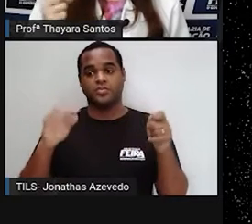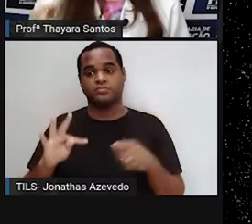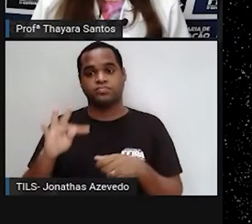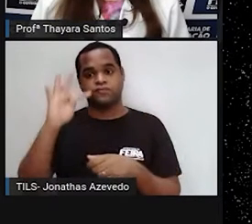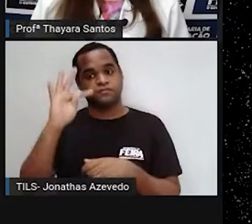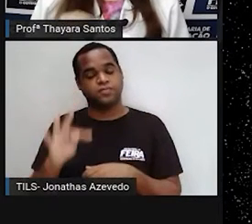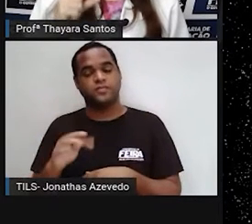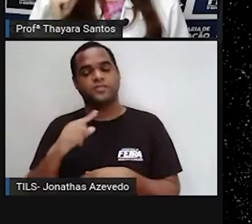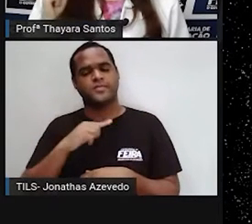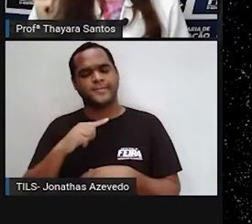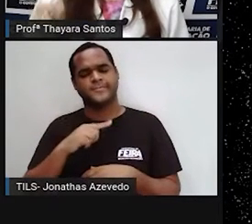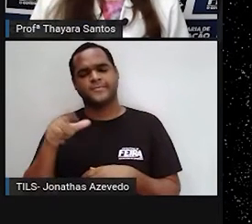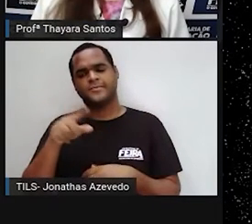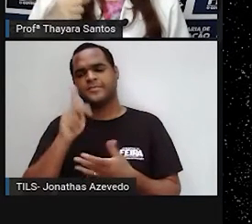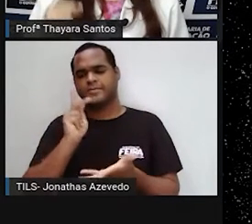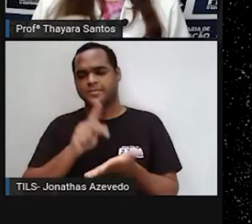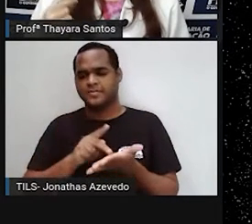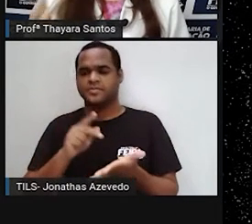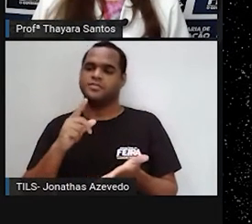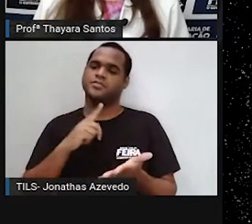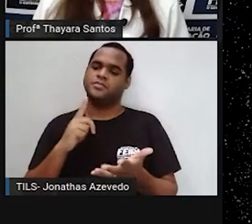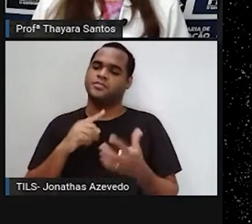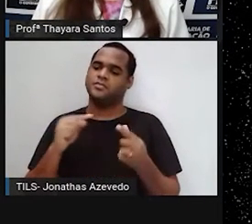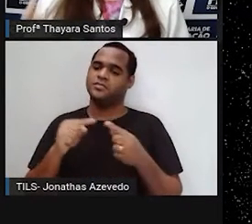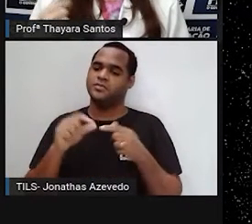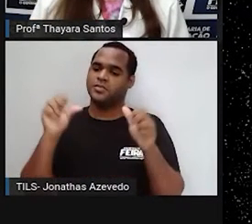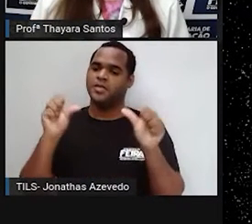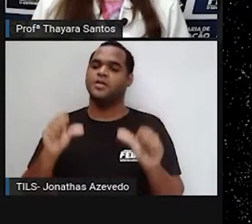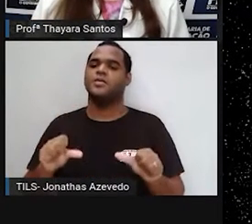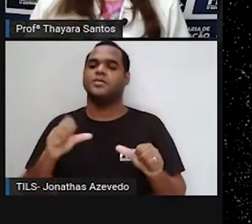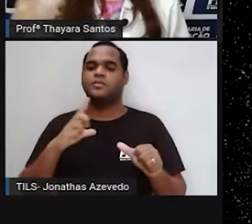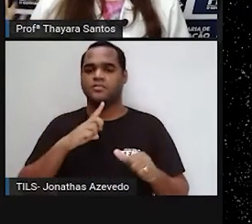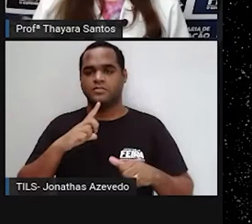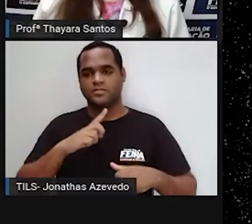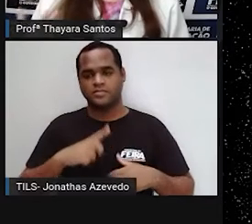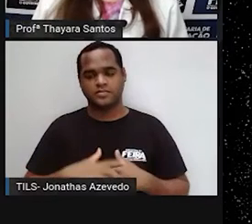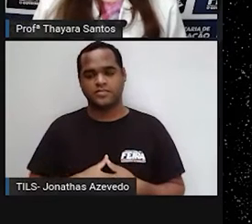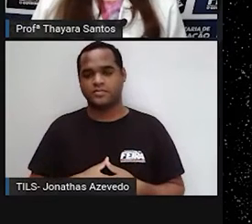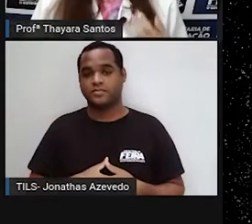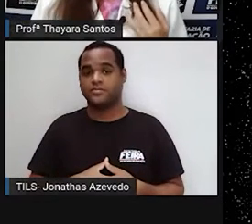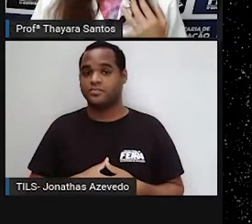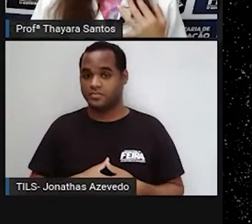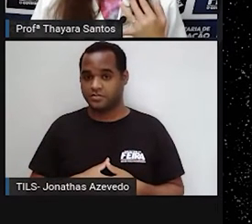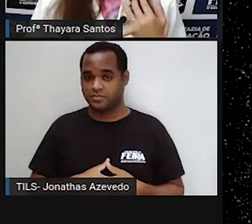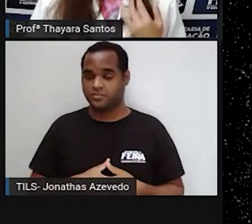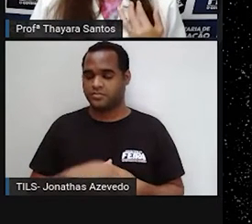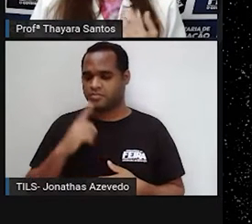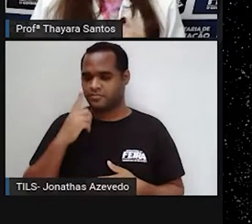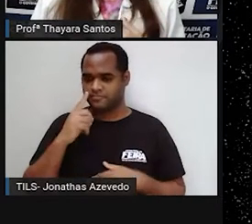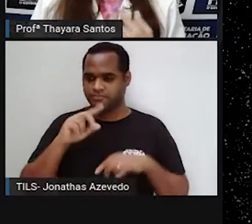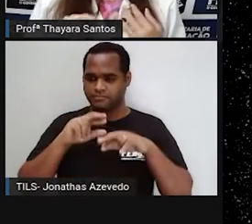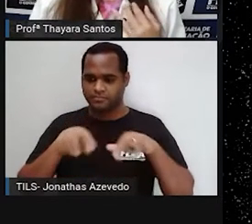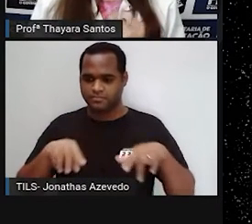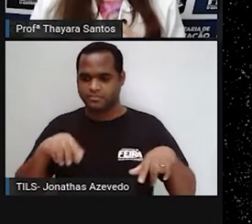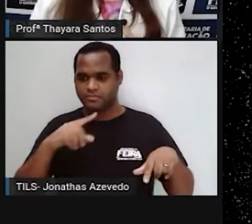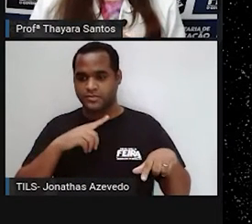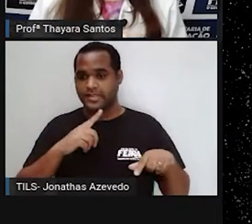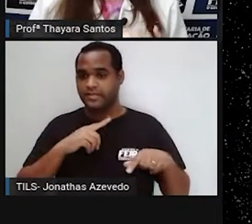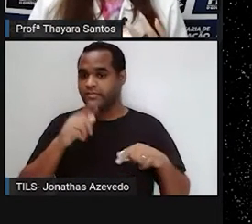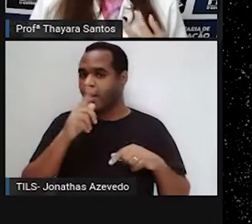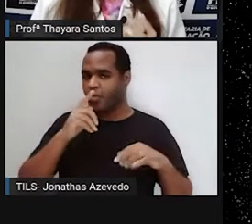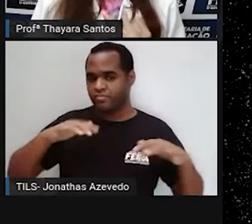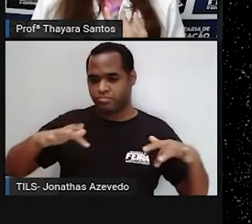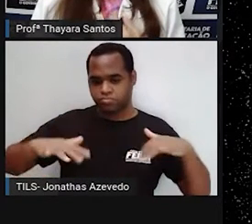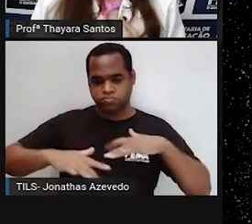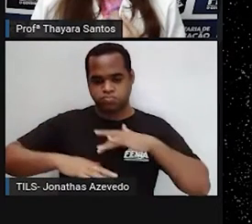como consequência, gente tem tido muitos prejuízos. E a gente já está vendo aí muitas enchentes,